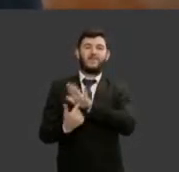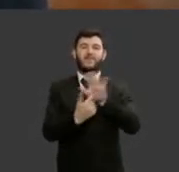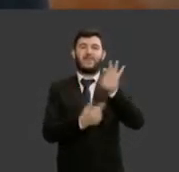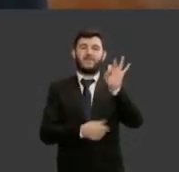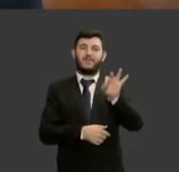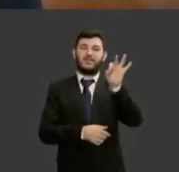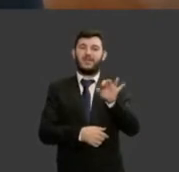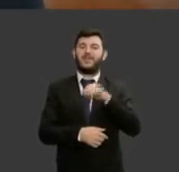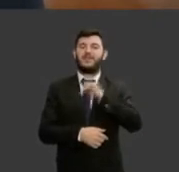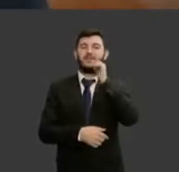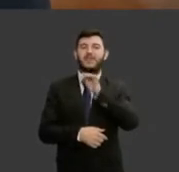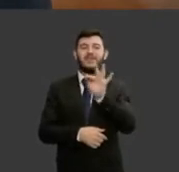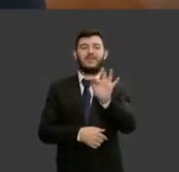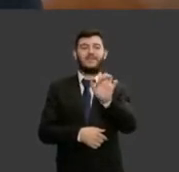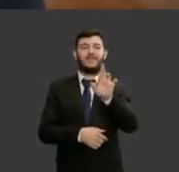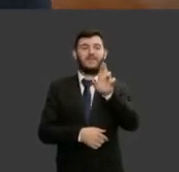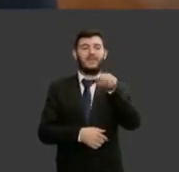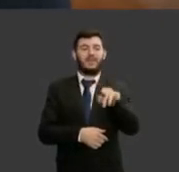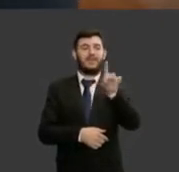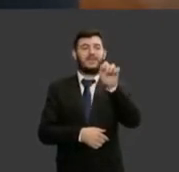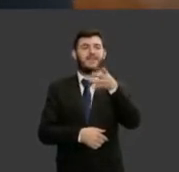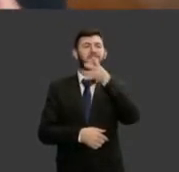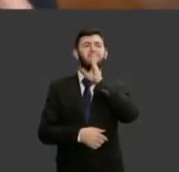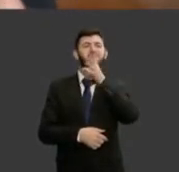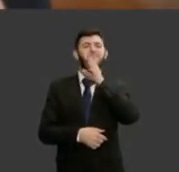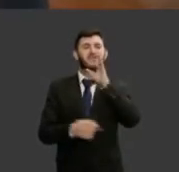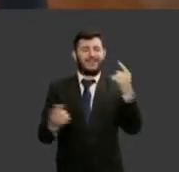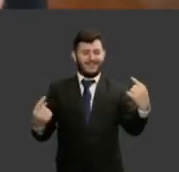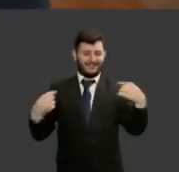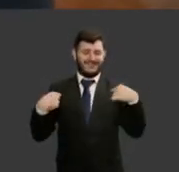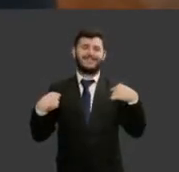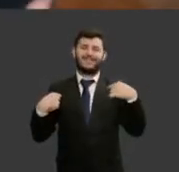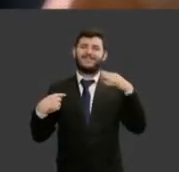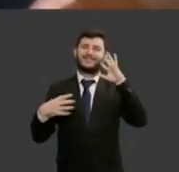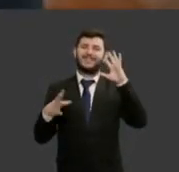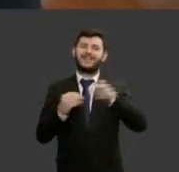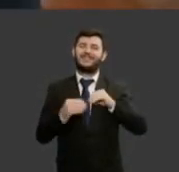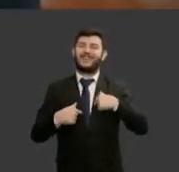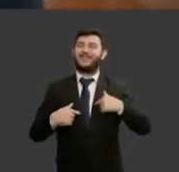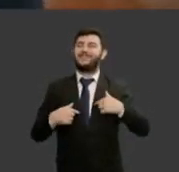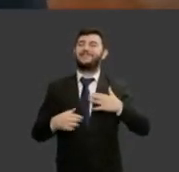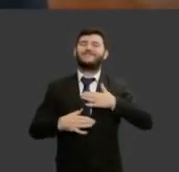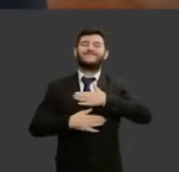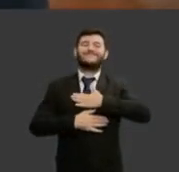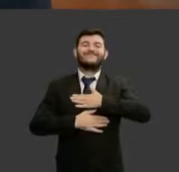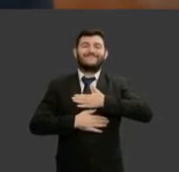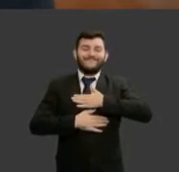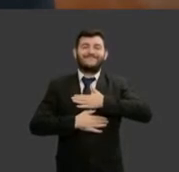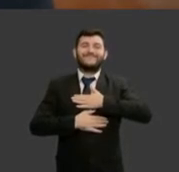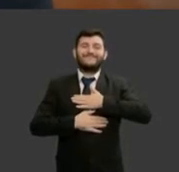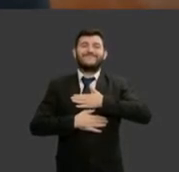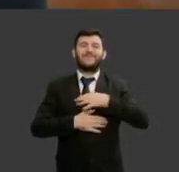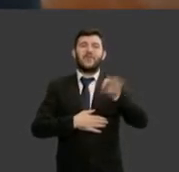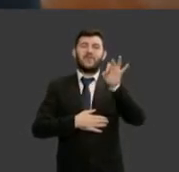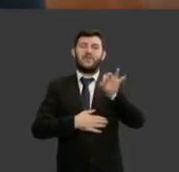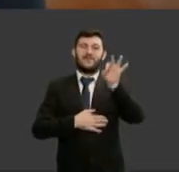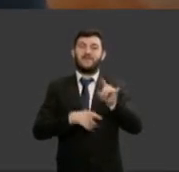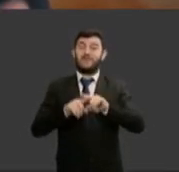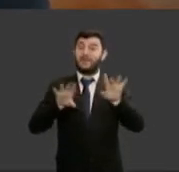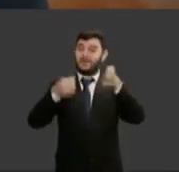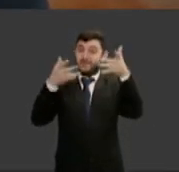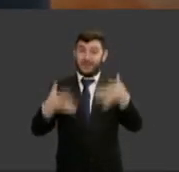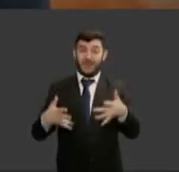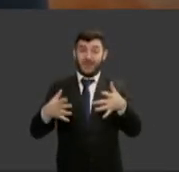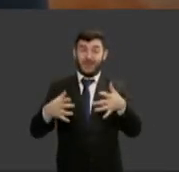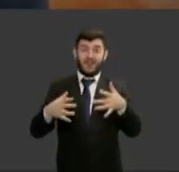já há bastante tempo a Fernanda sabe que eu gosto de números e eu gosto de dizer o seguinte o que não se mete não se muda e eu queria